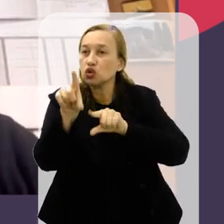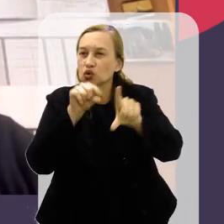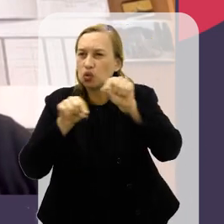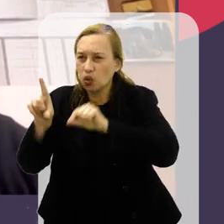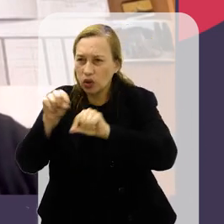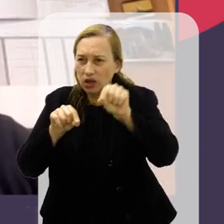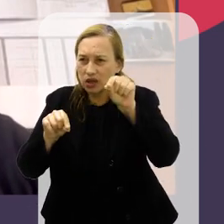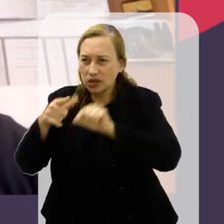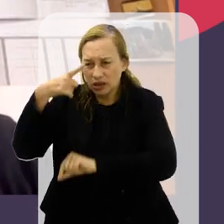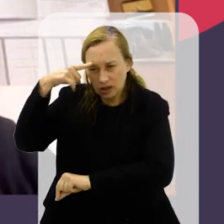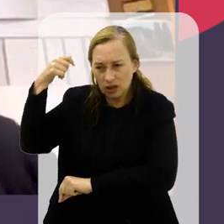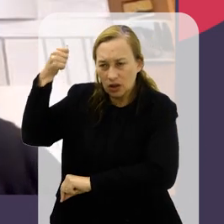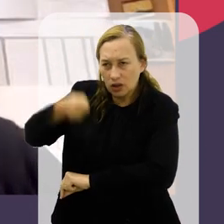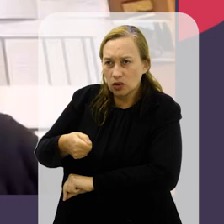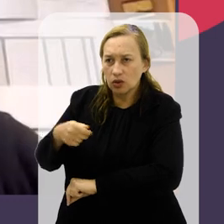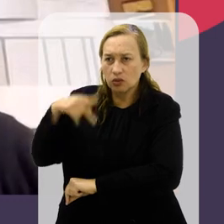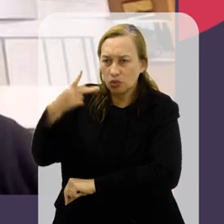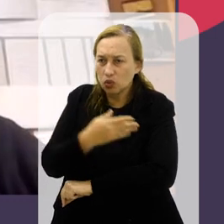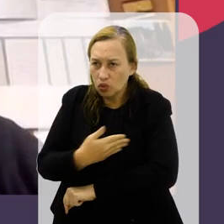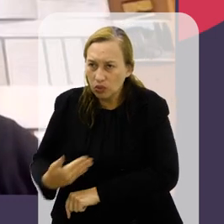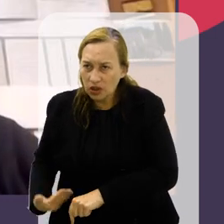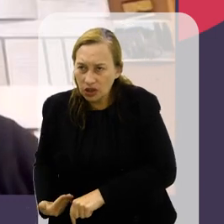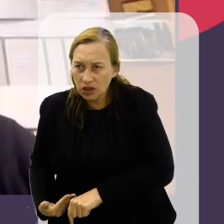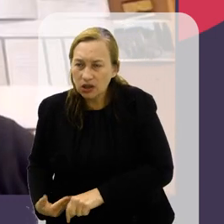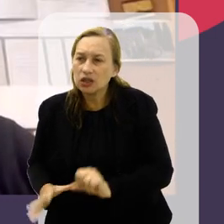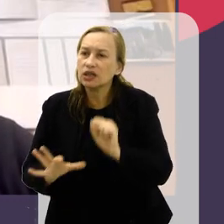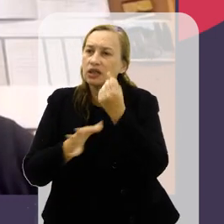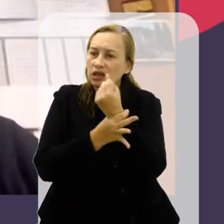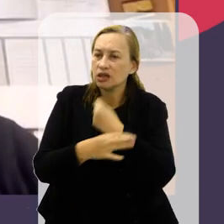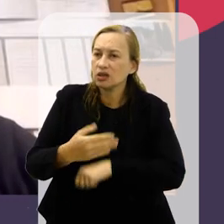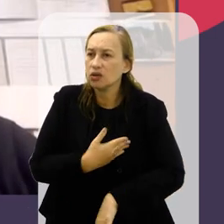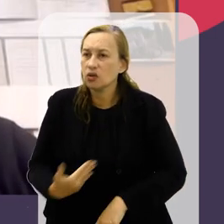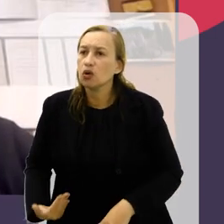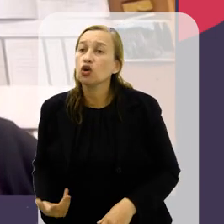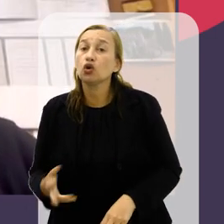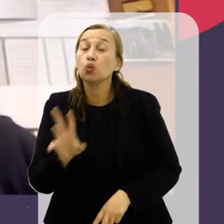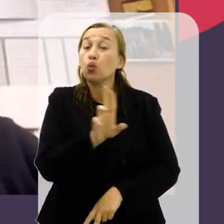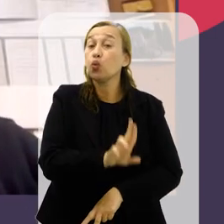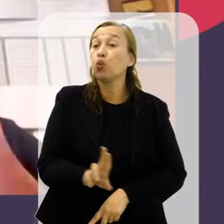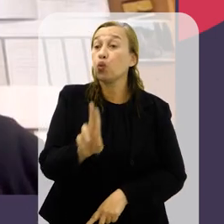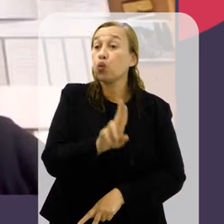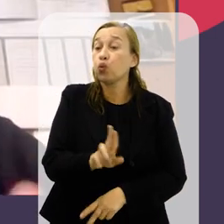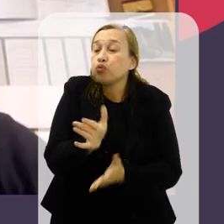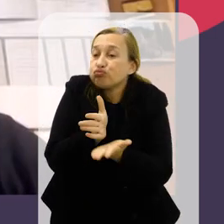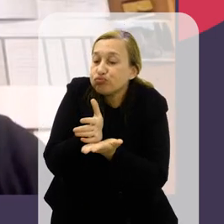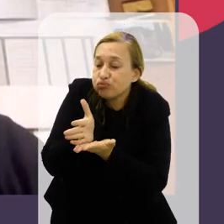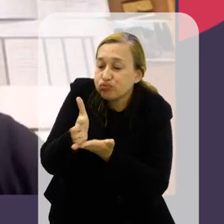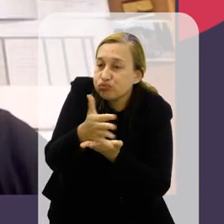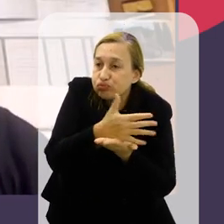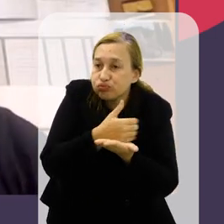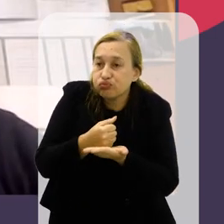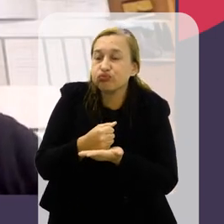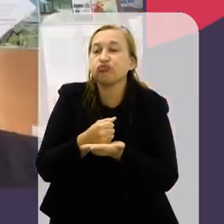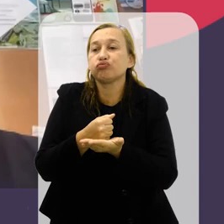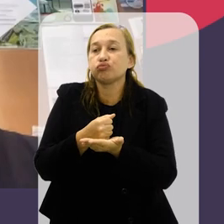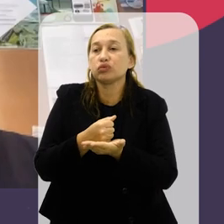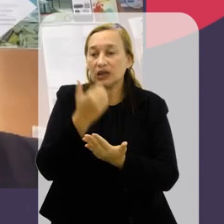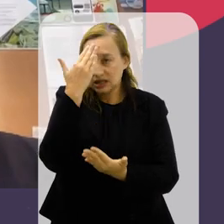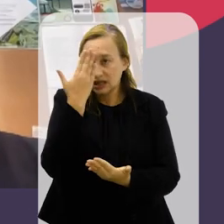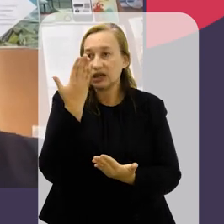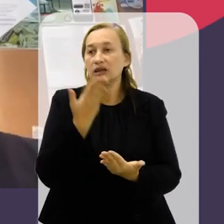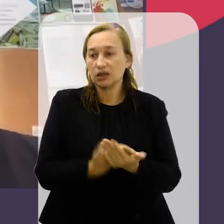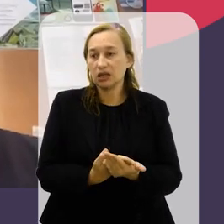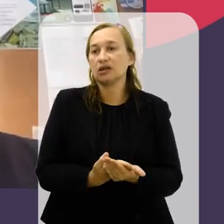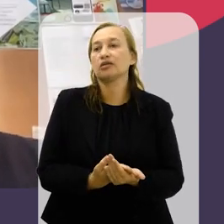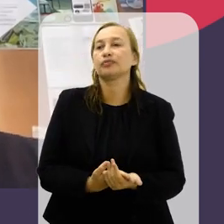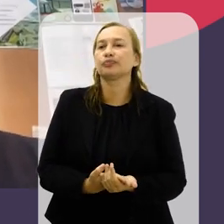há uma conexão entre decisões públicas, por exemplo, sobre a segurança pública, e o uso de